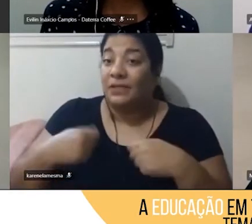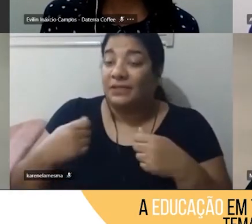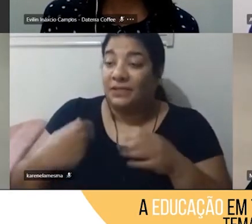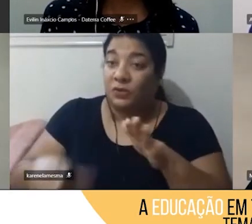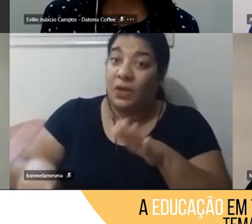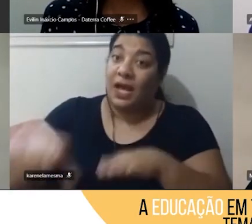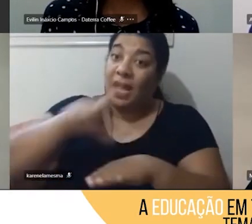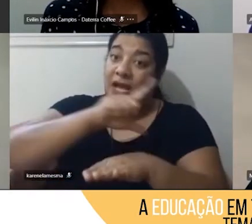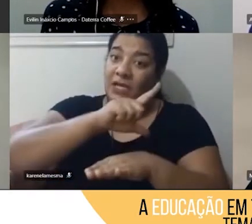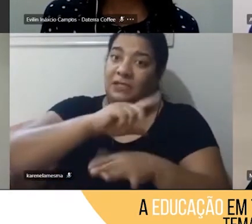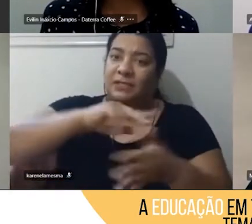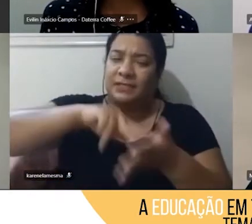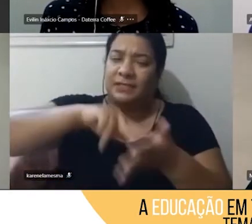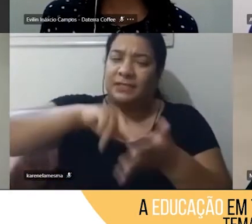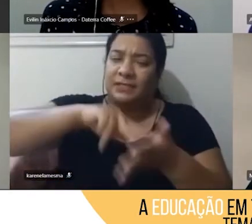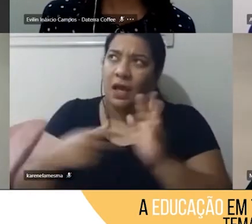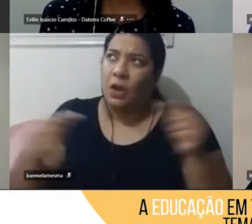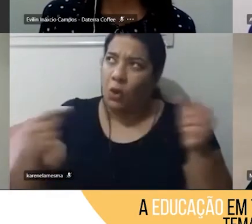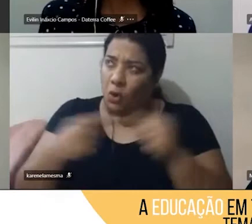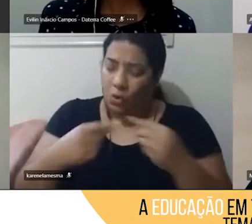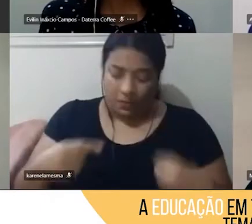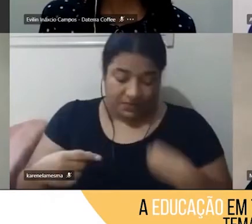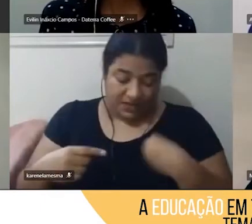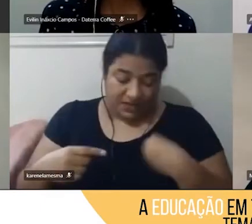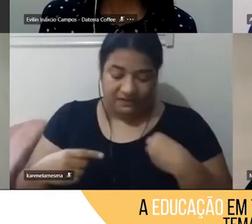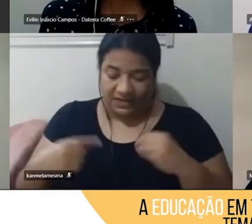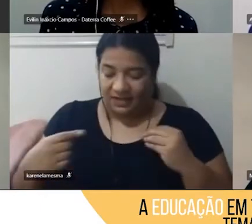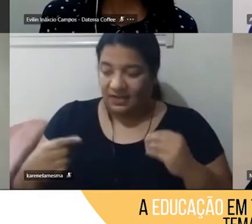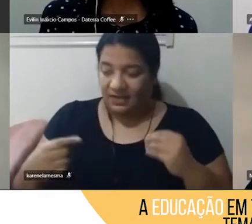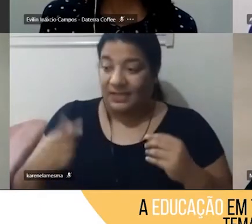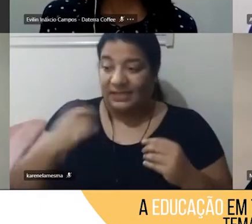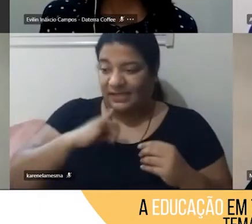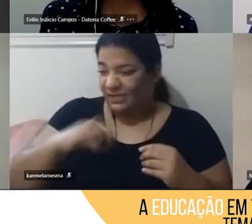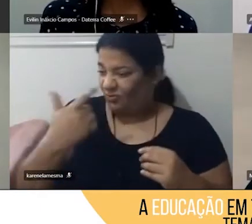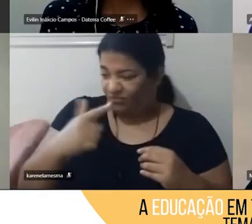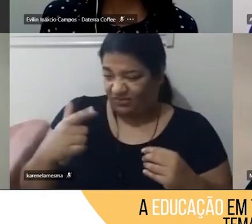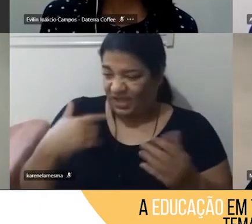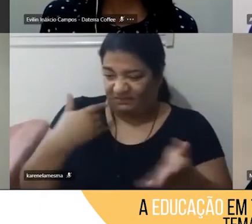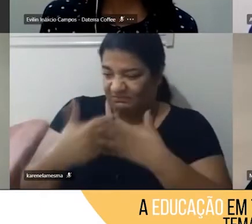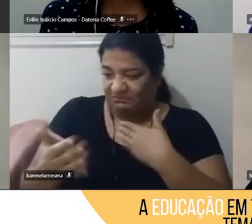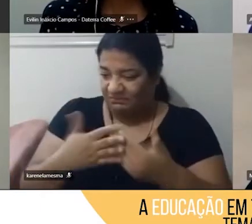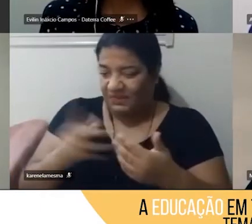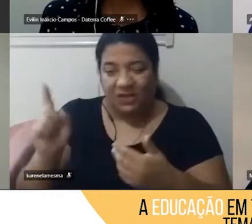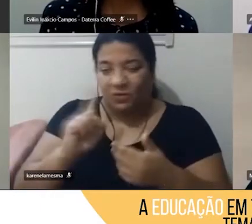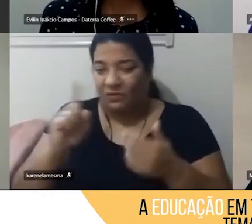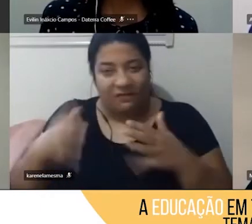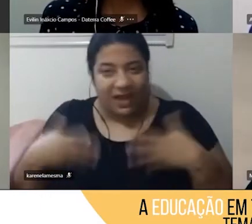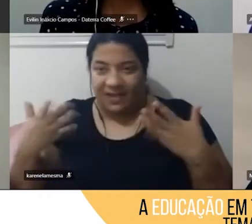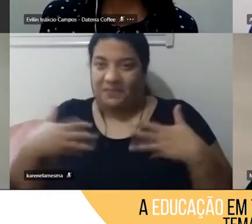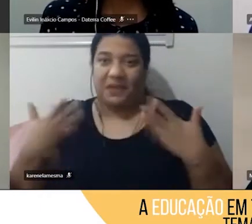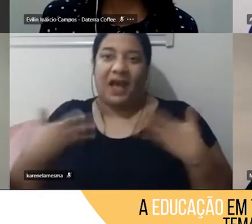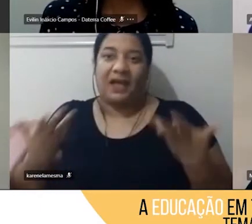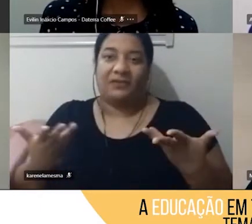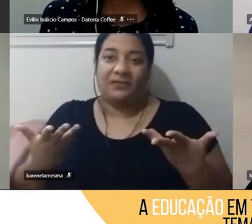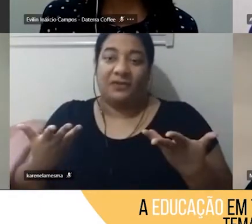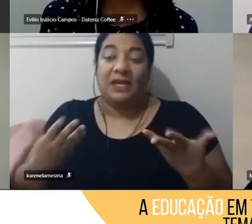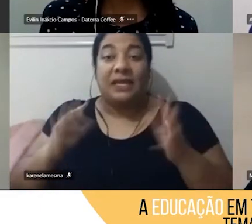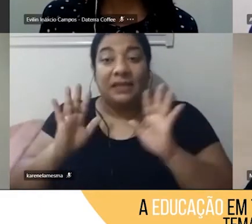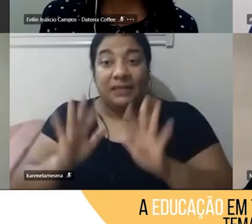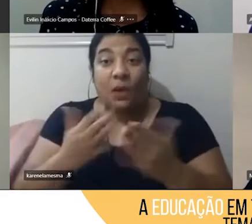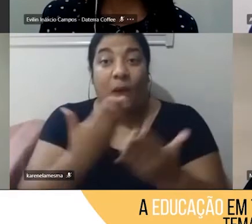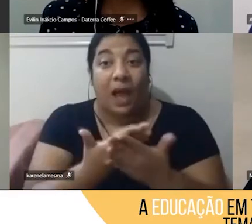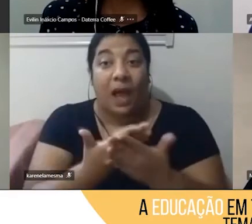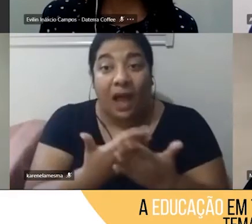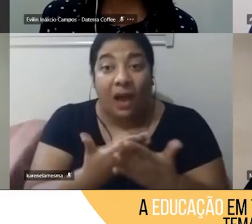se não significar, eles não vão se engajar, né, e significar a aula exige o uso das